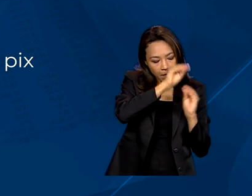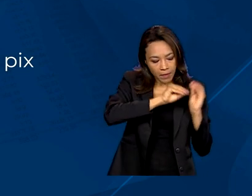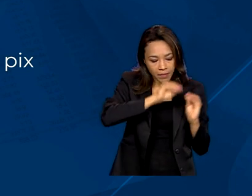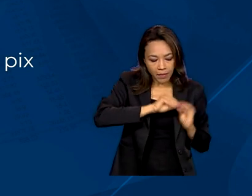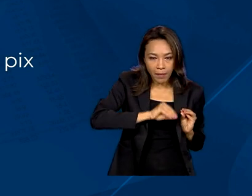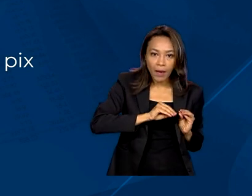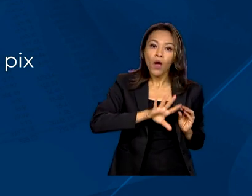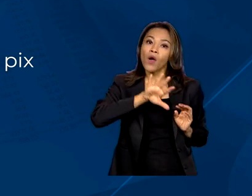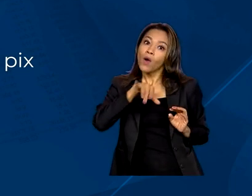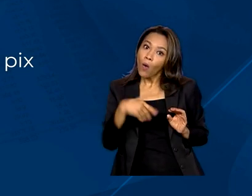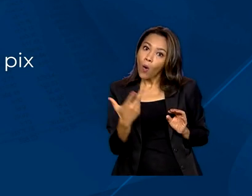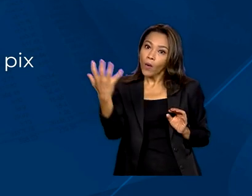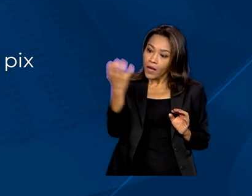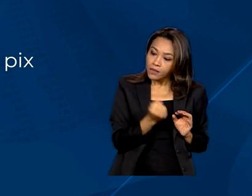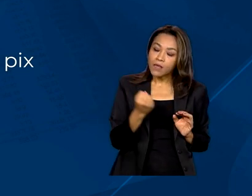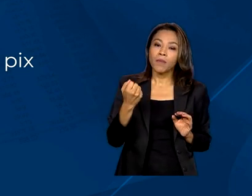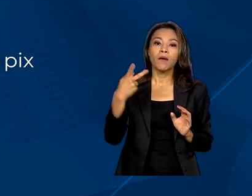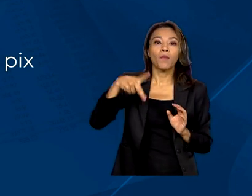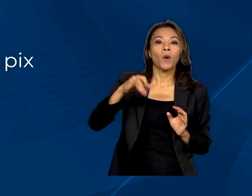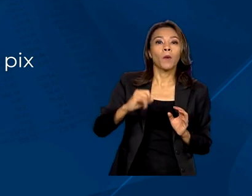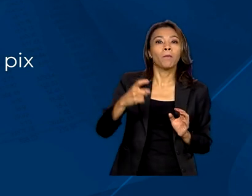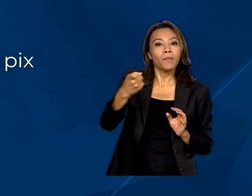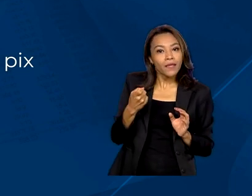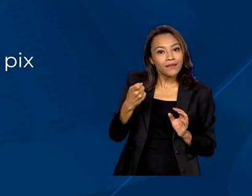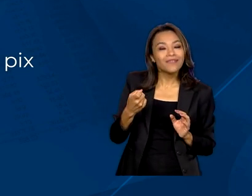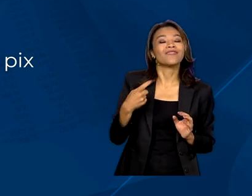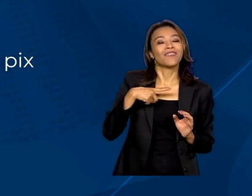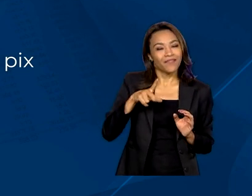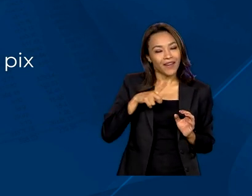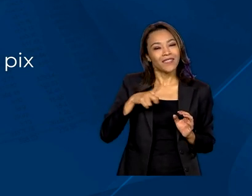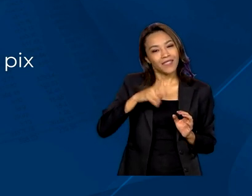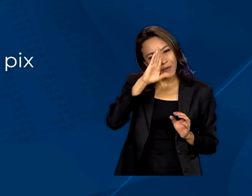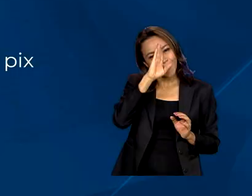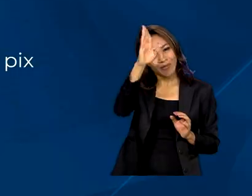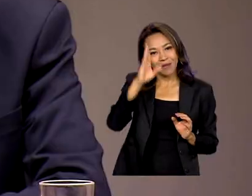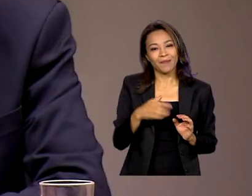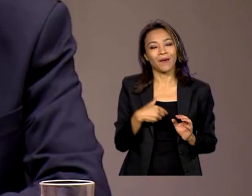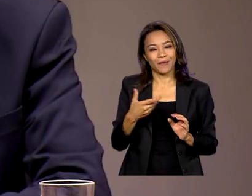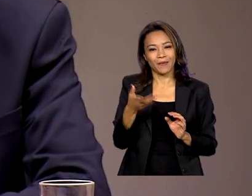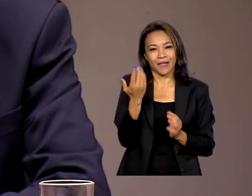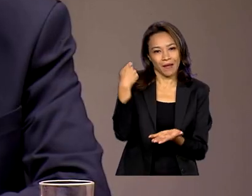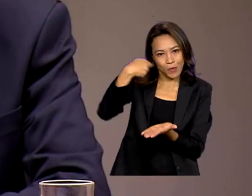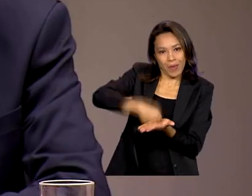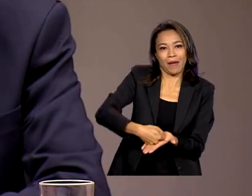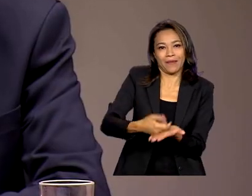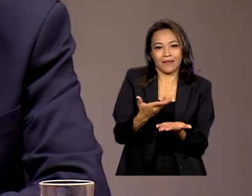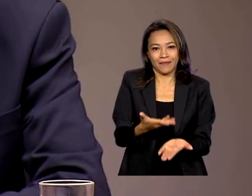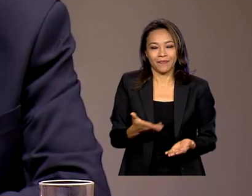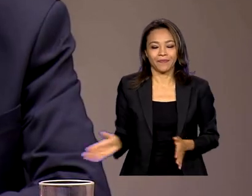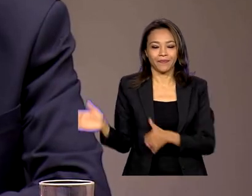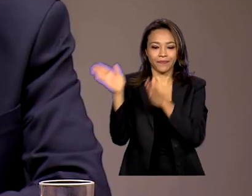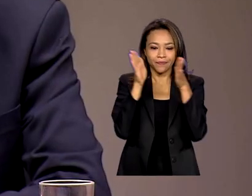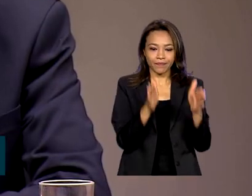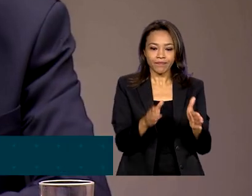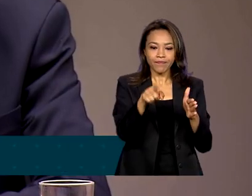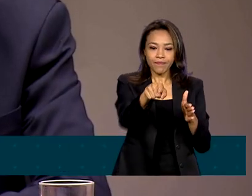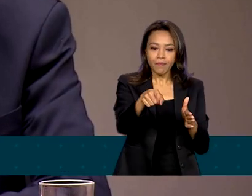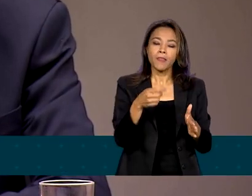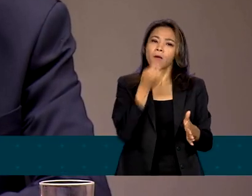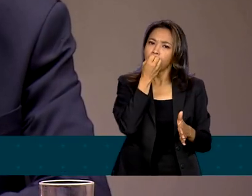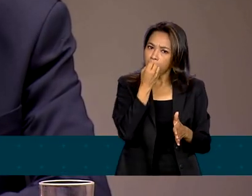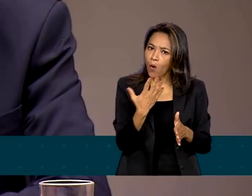por receber a restituição por PIX terá prioridade nos lotes de pagamento. A gente conseguiu dar um passo muito